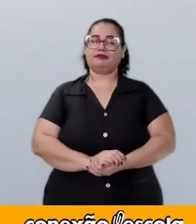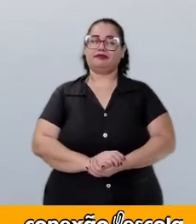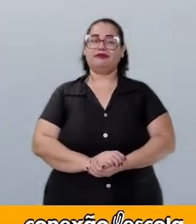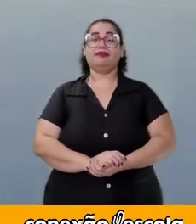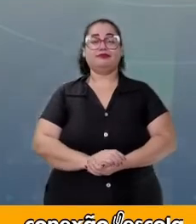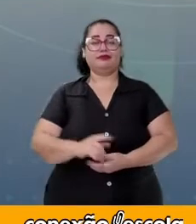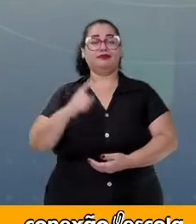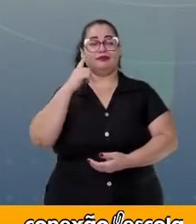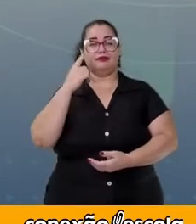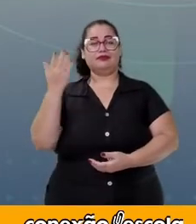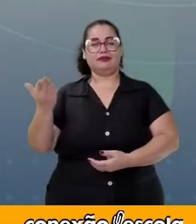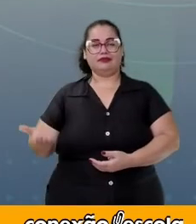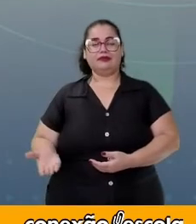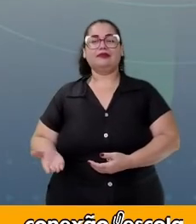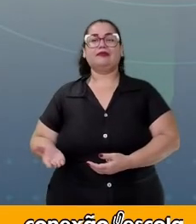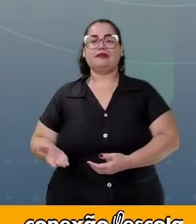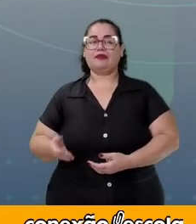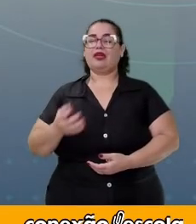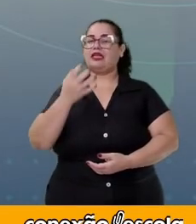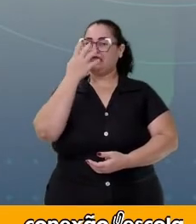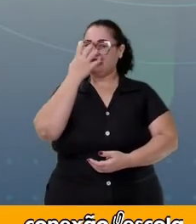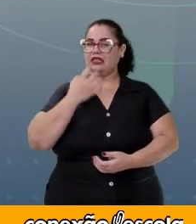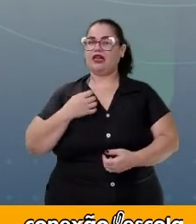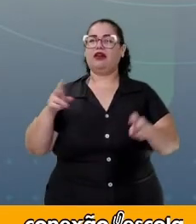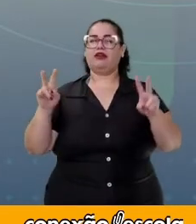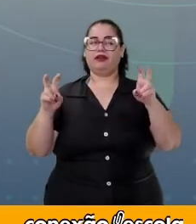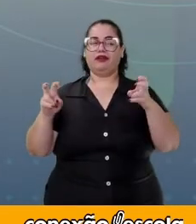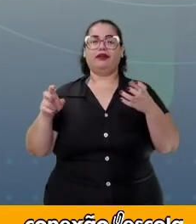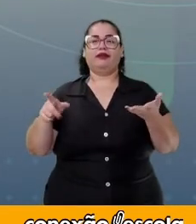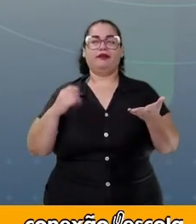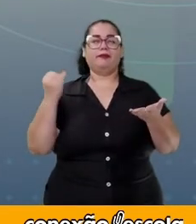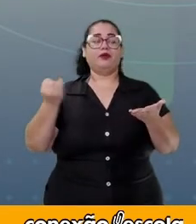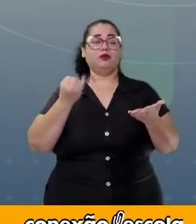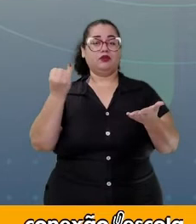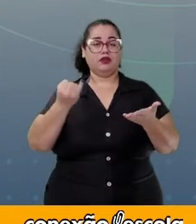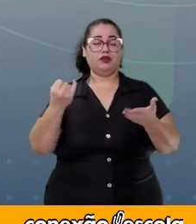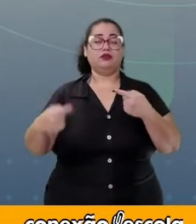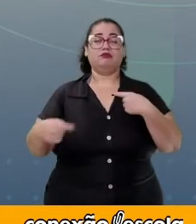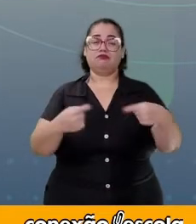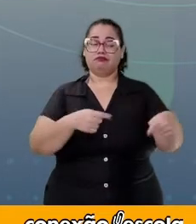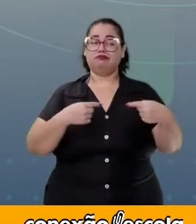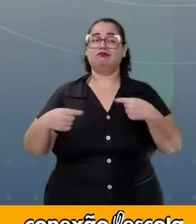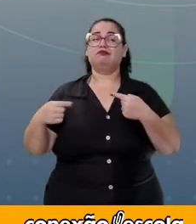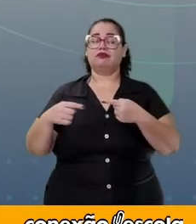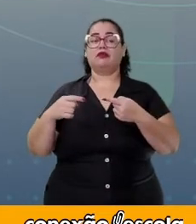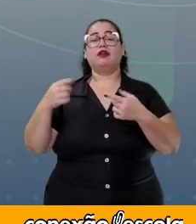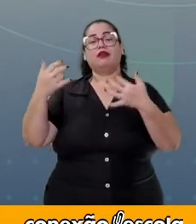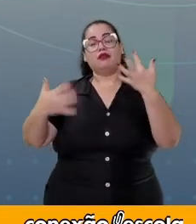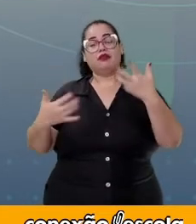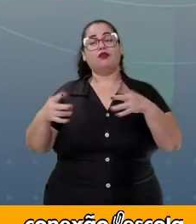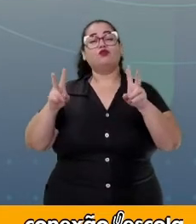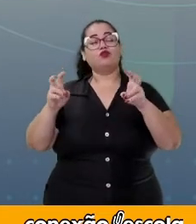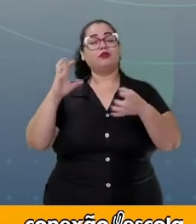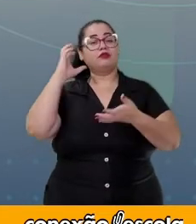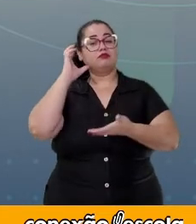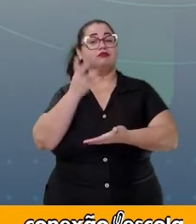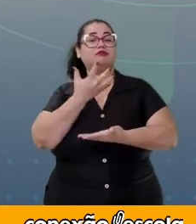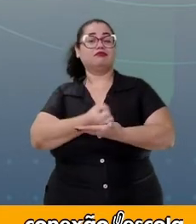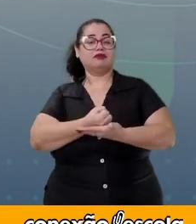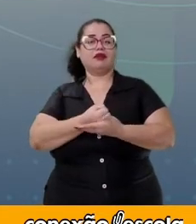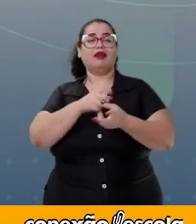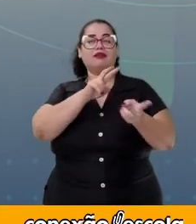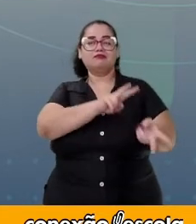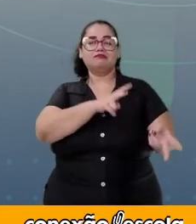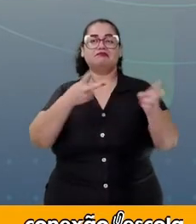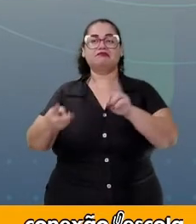Vejam só, é um assunto sério, polêmico também, e que foi retratado em um podcast e aqui